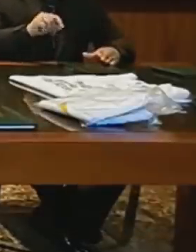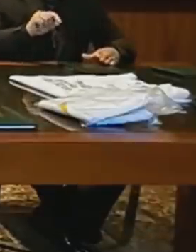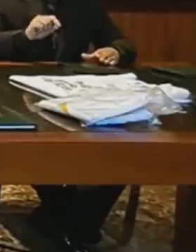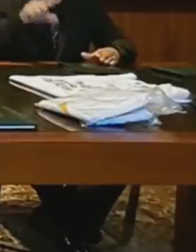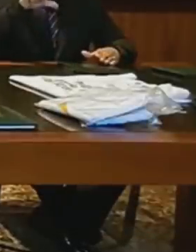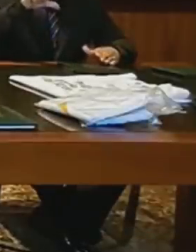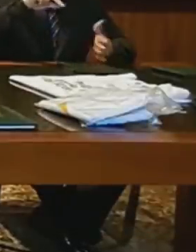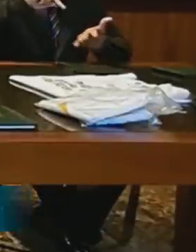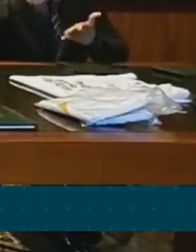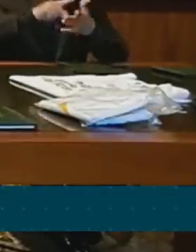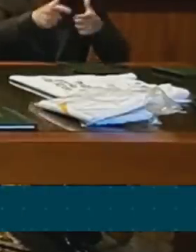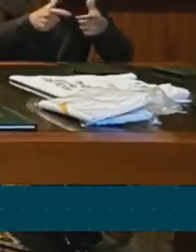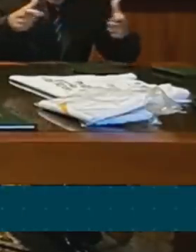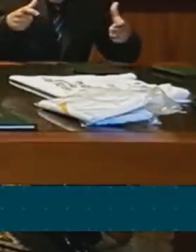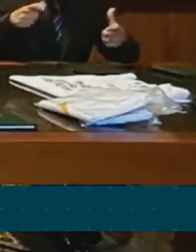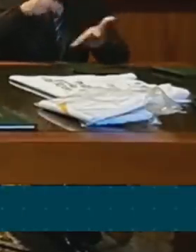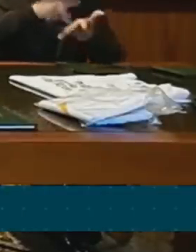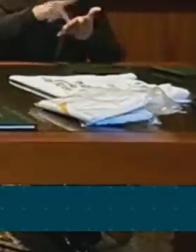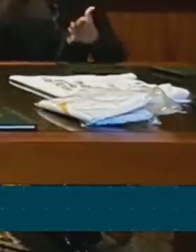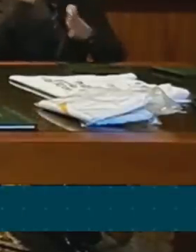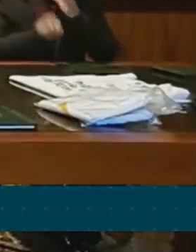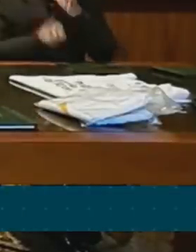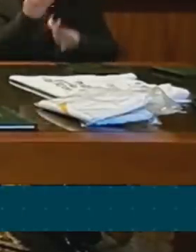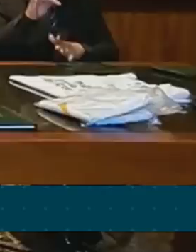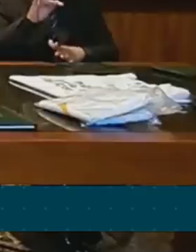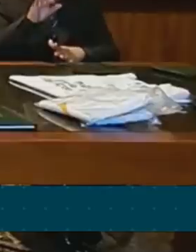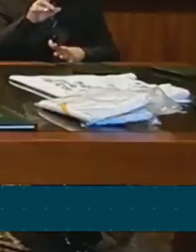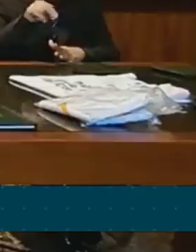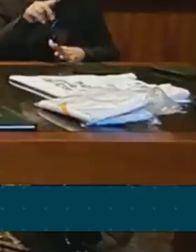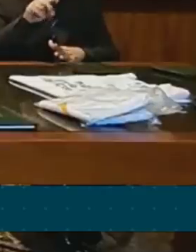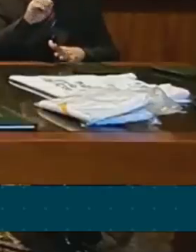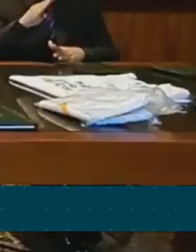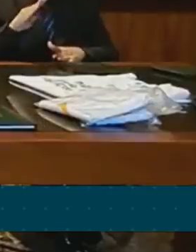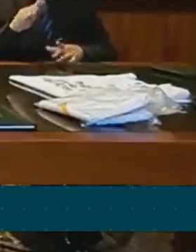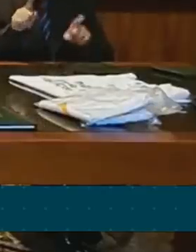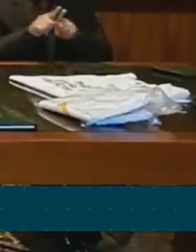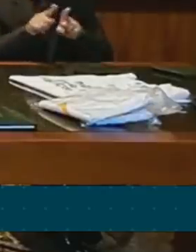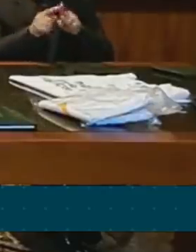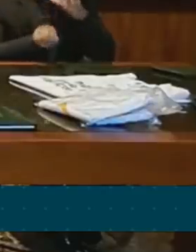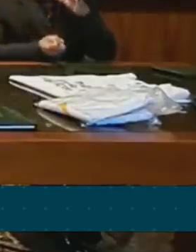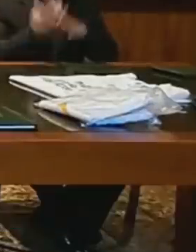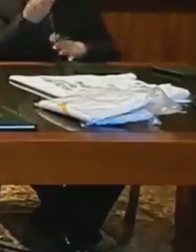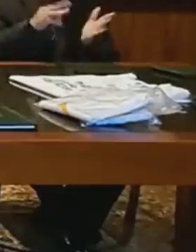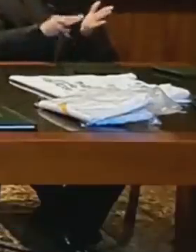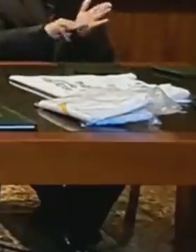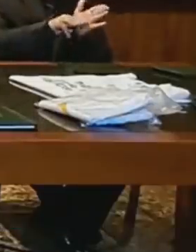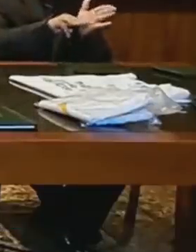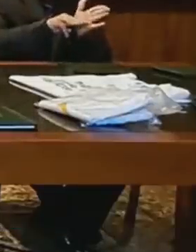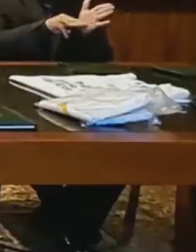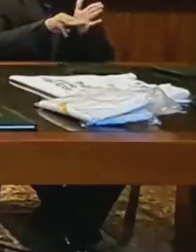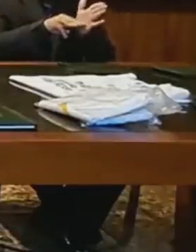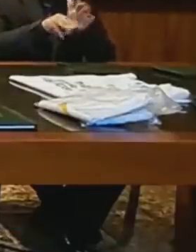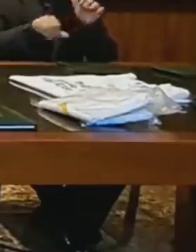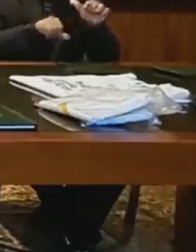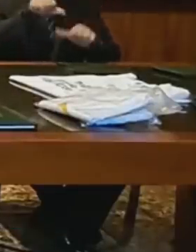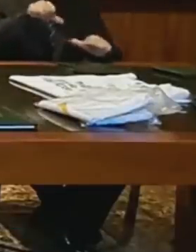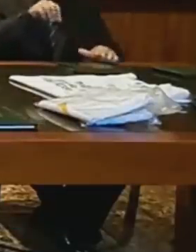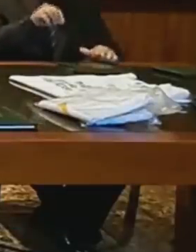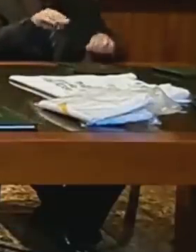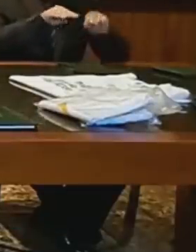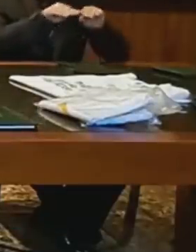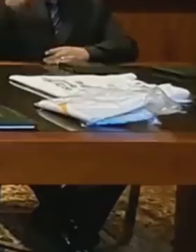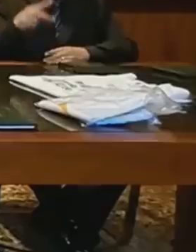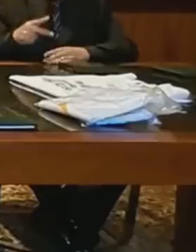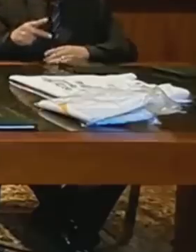desde que foi feito o Fundeb, desde que foi feita essa metodologia de reajustar o piso do salário do professor